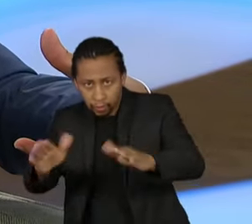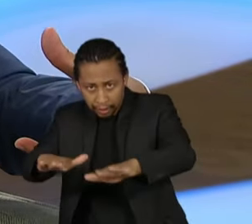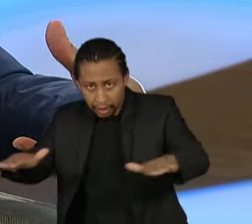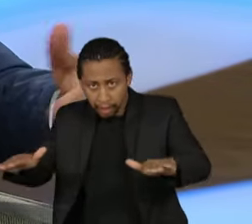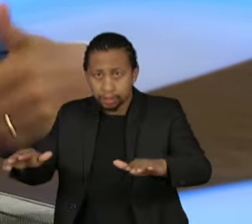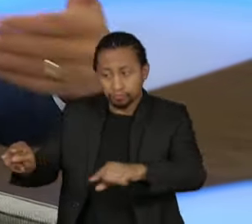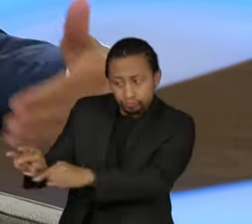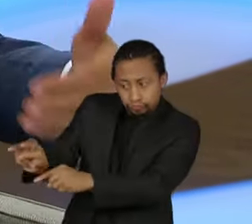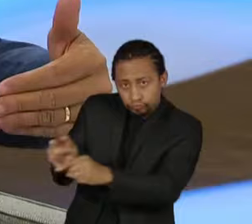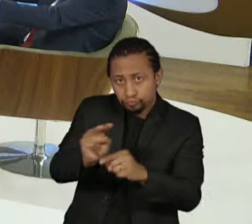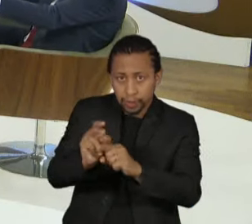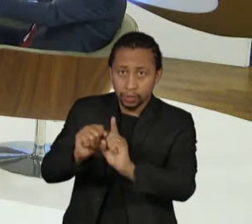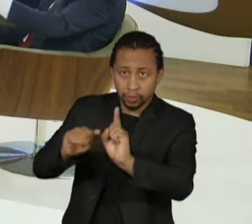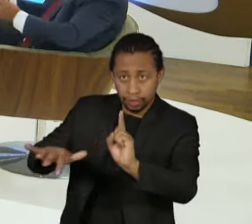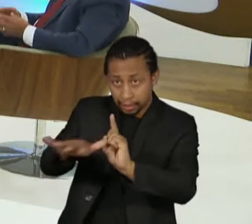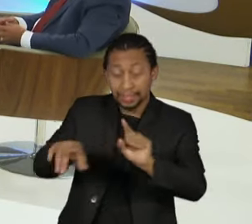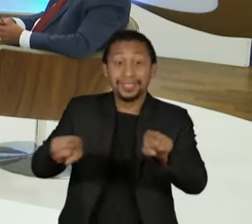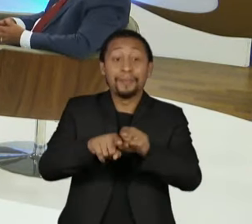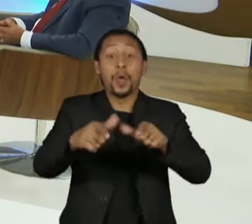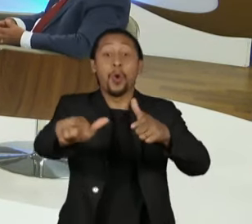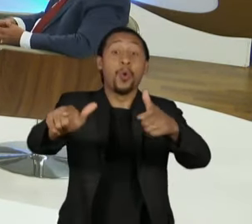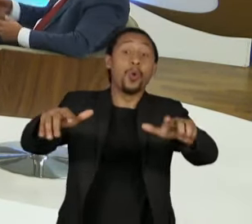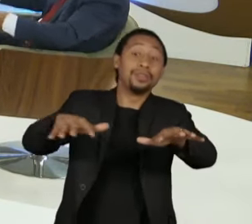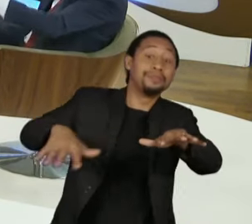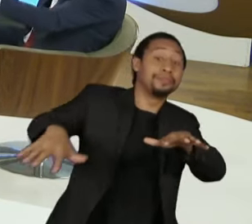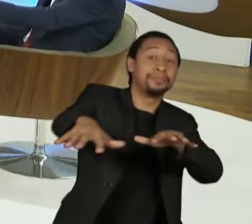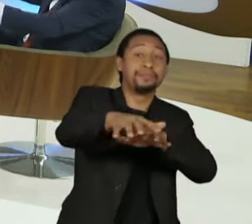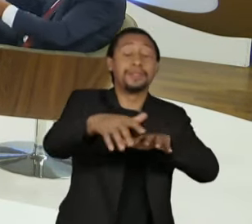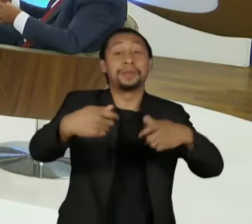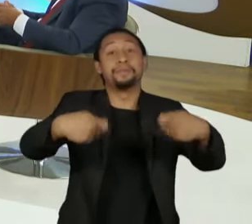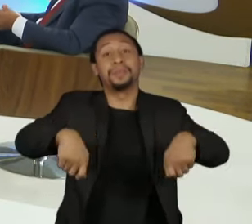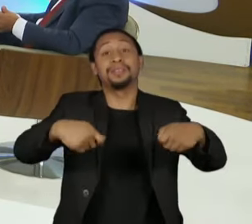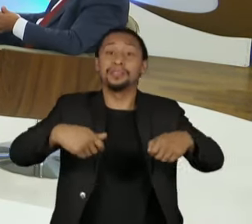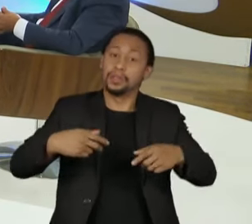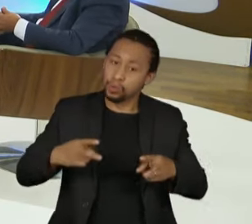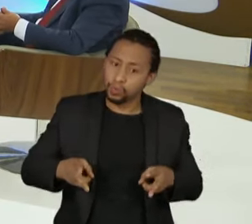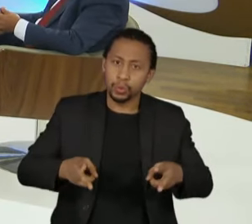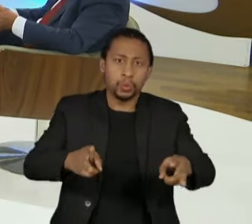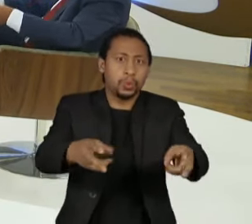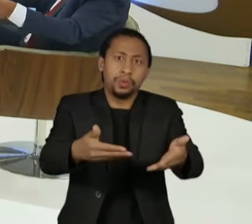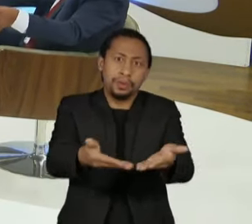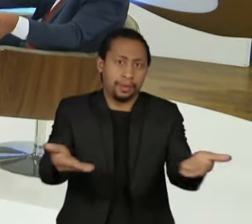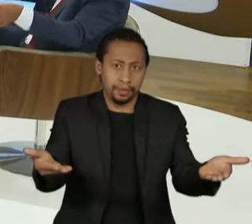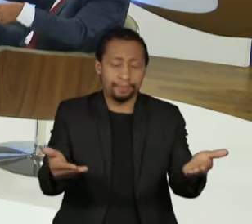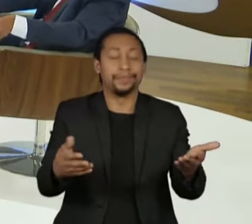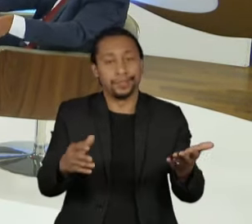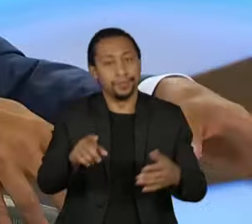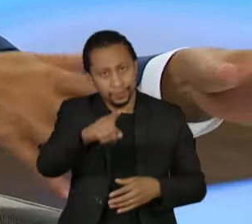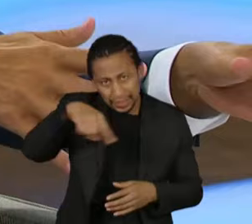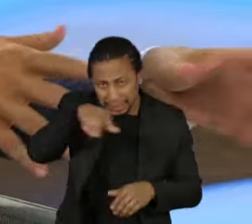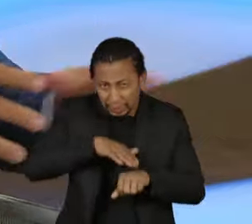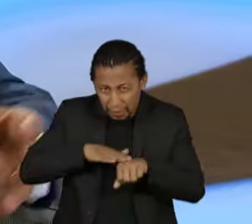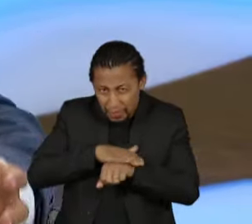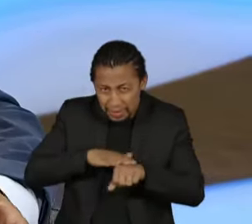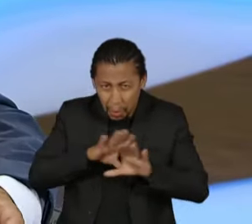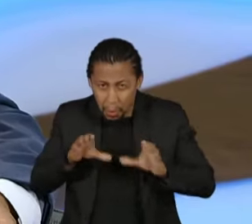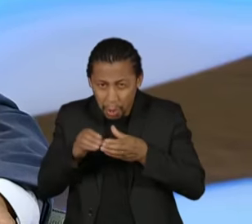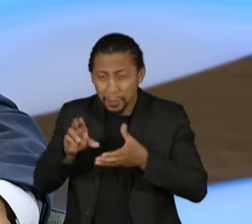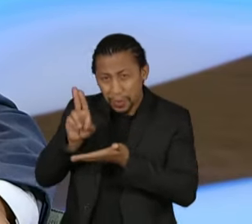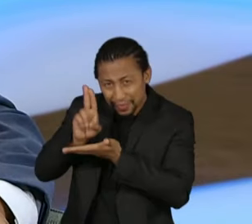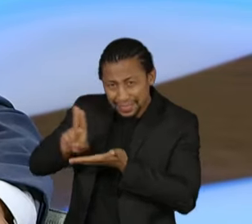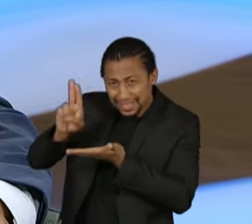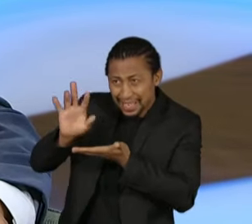funcionar, se você conversar com pessoas das universidades, institutos federais, nós estamos com problemas já esse ano de falta